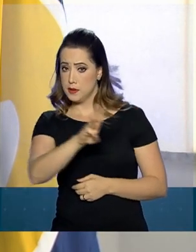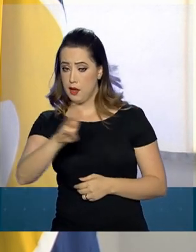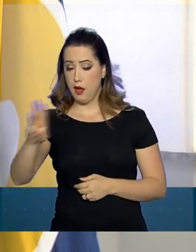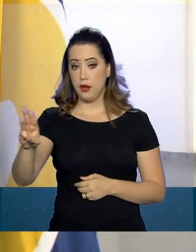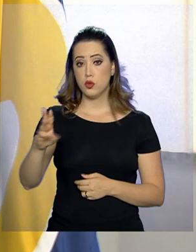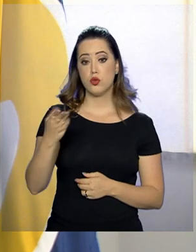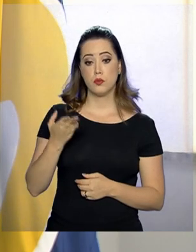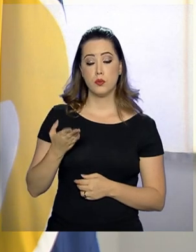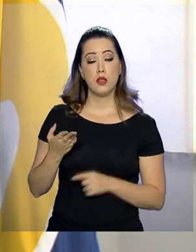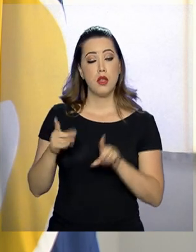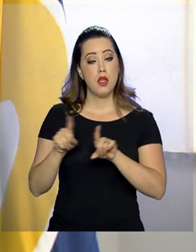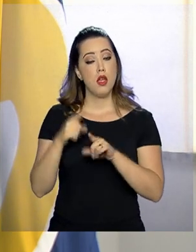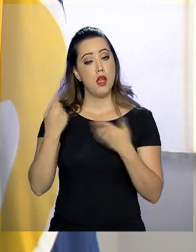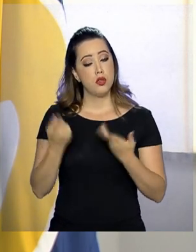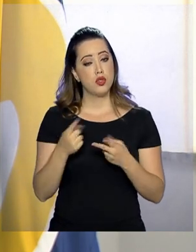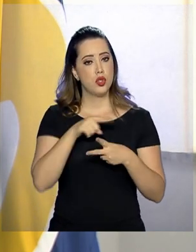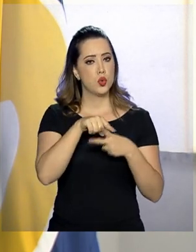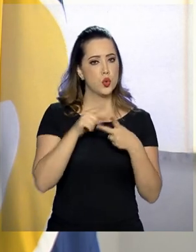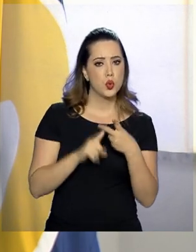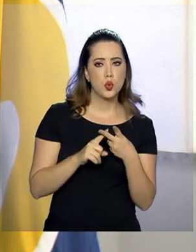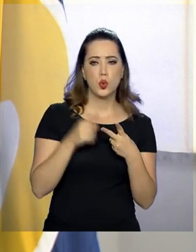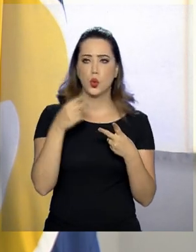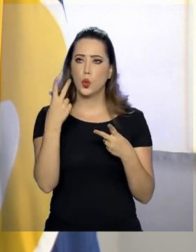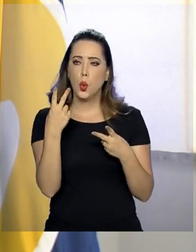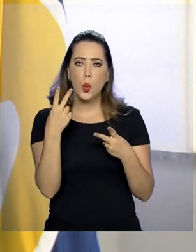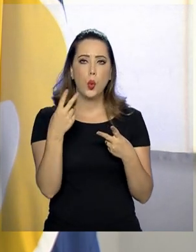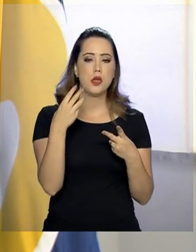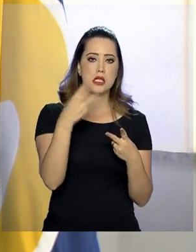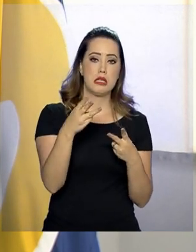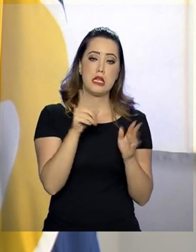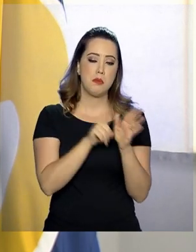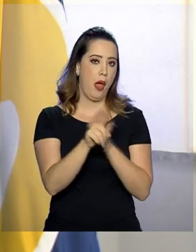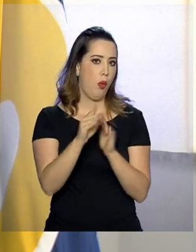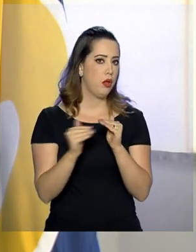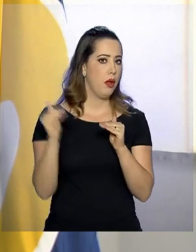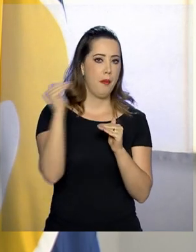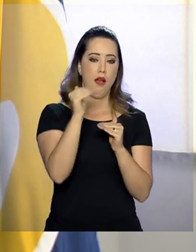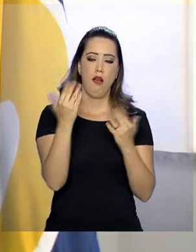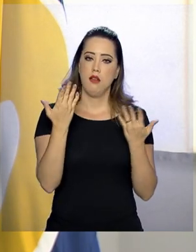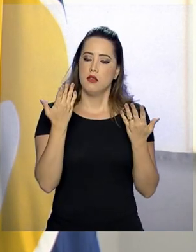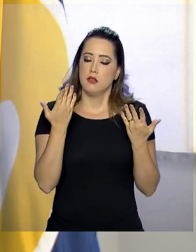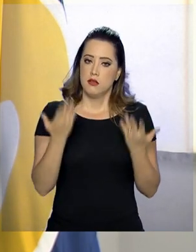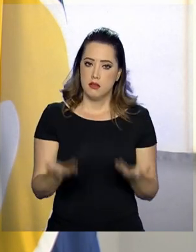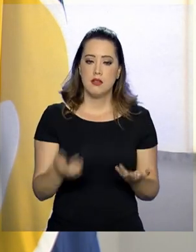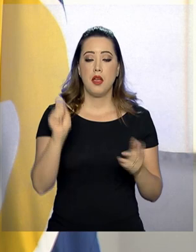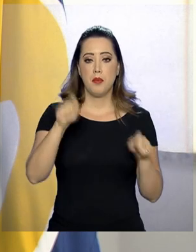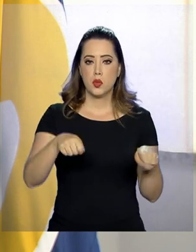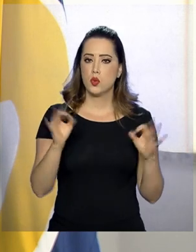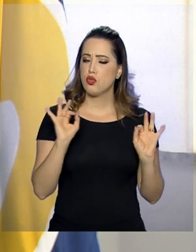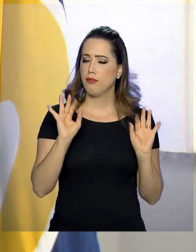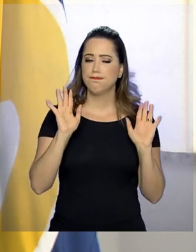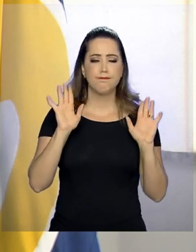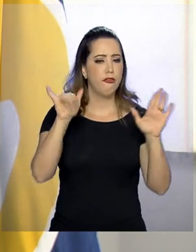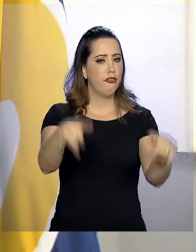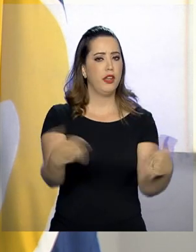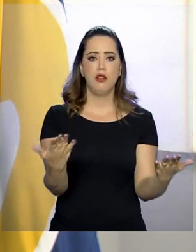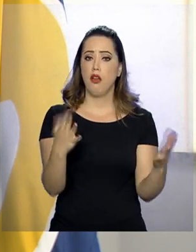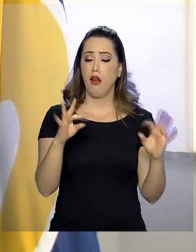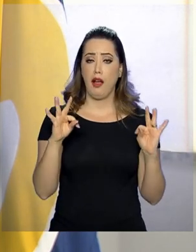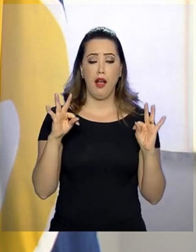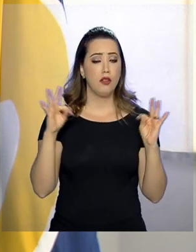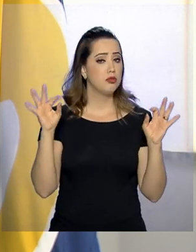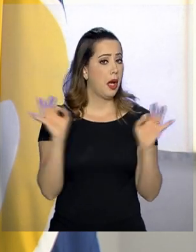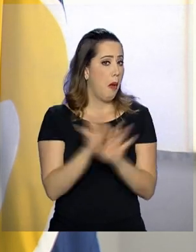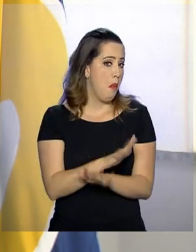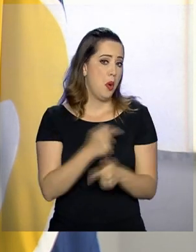celular, a gente faz duas, três perguntas a mais e o requerimento do cidadão já fica pronto. Ele não tem